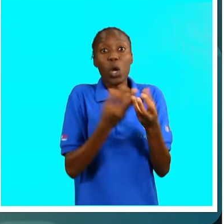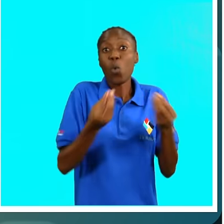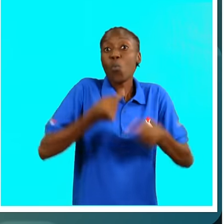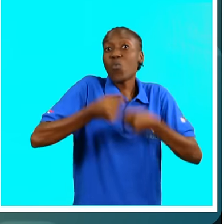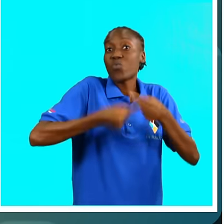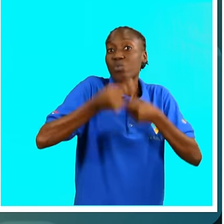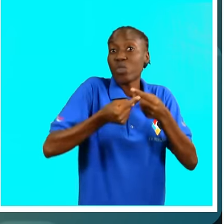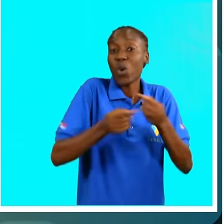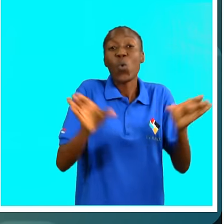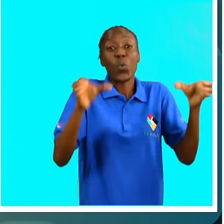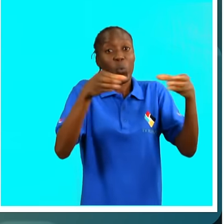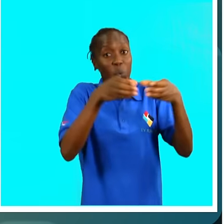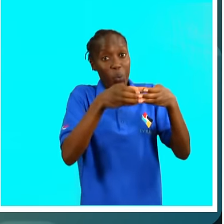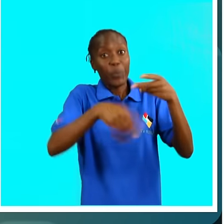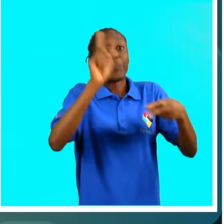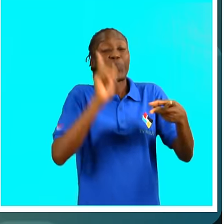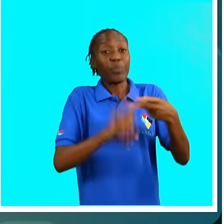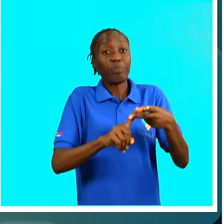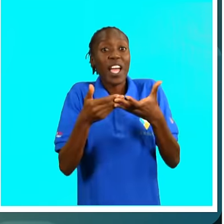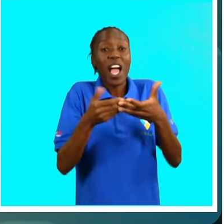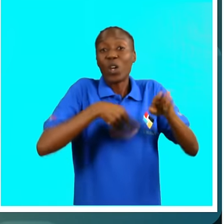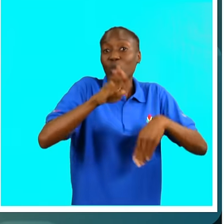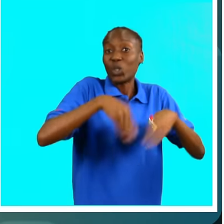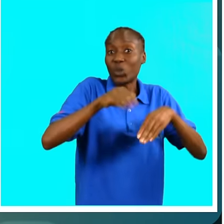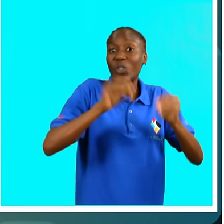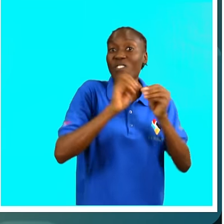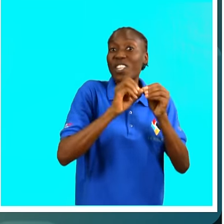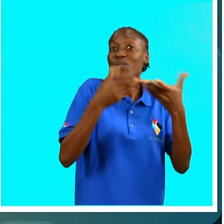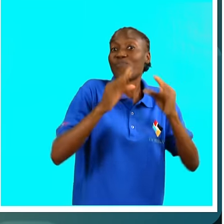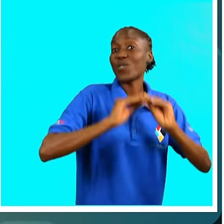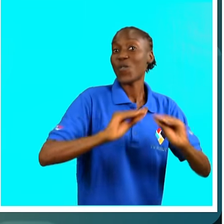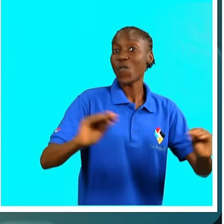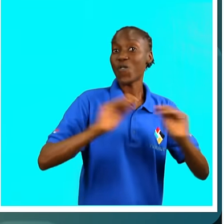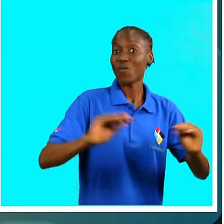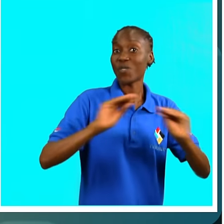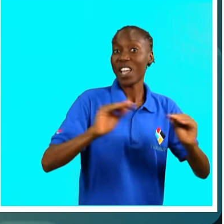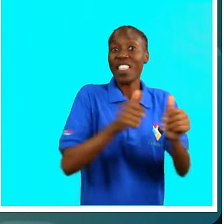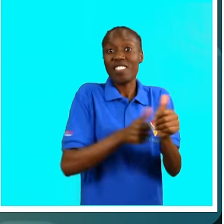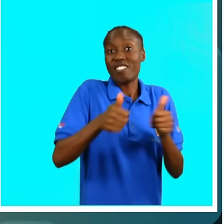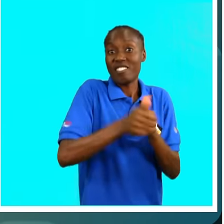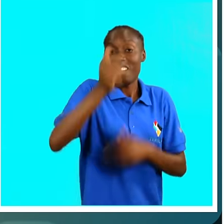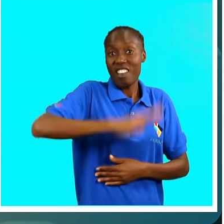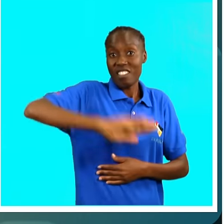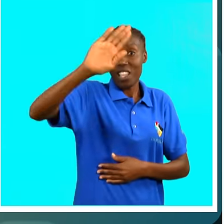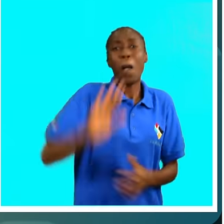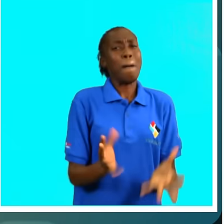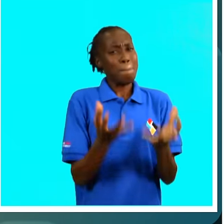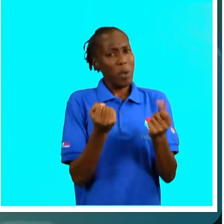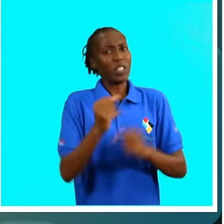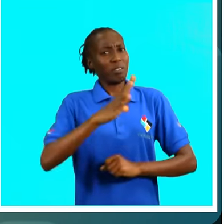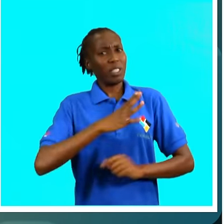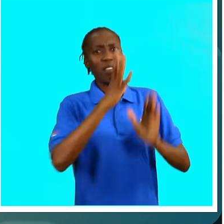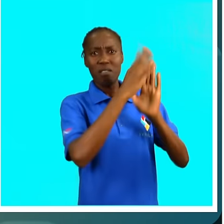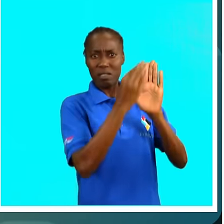estruturas, como funcionam os clubes. Os jogadores que forem formados no espaço de seleção nacional poderão ser mais